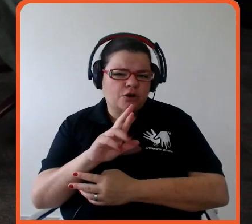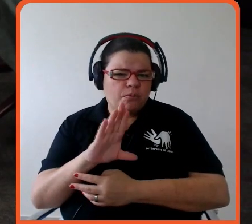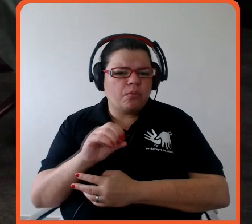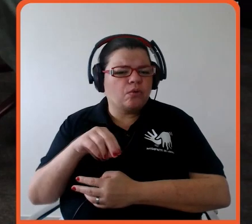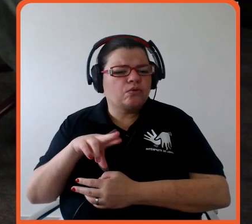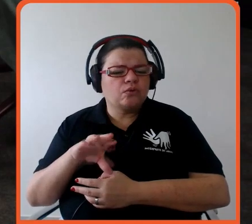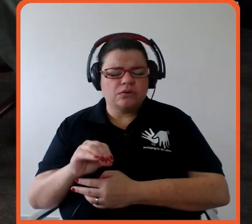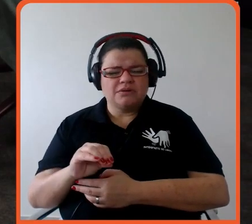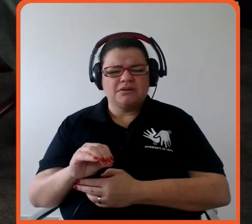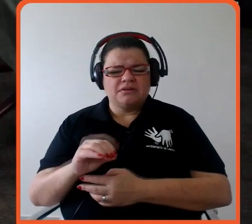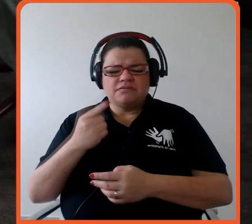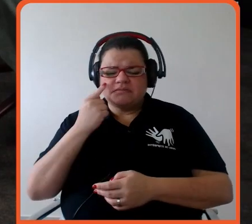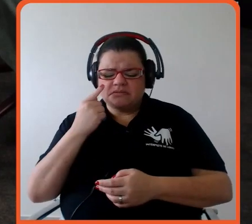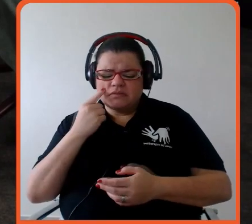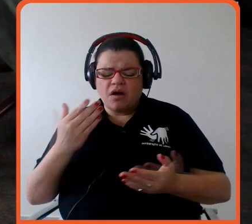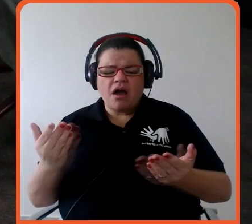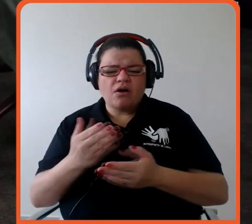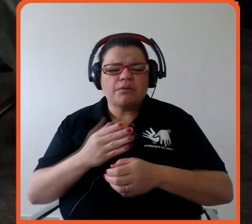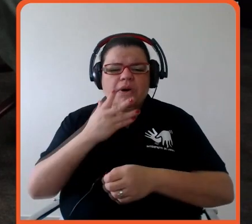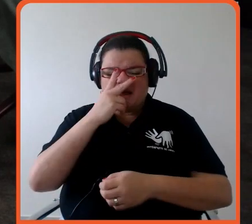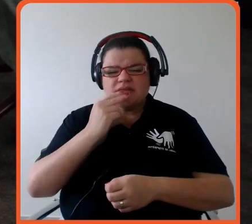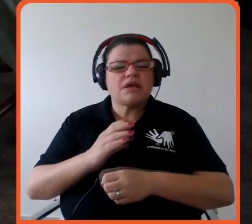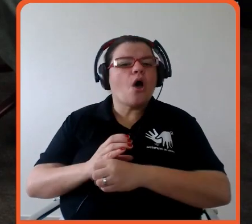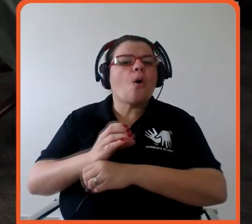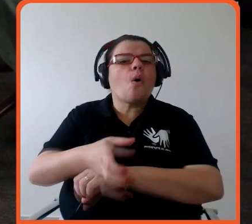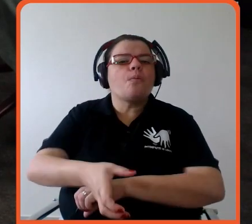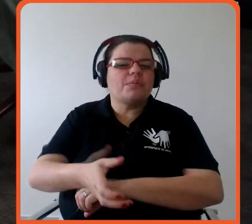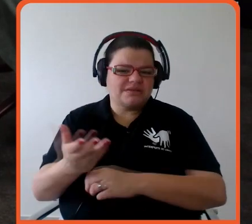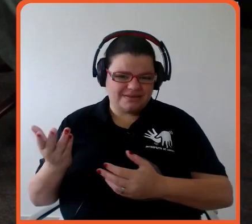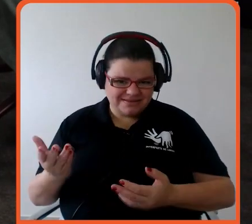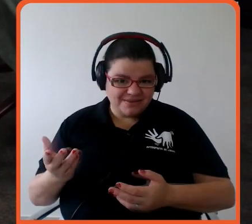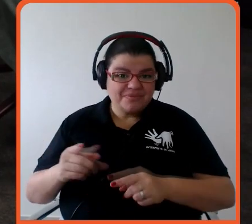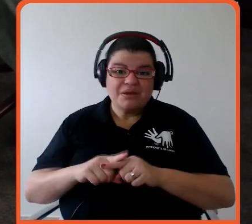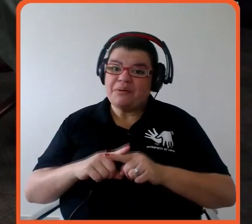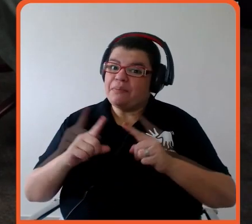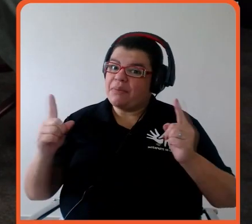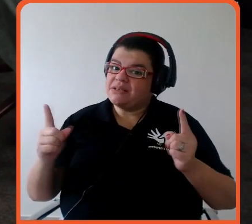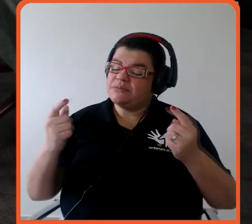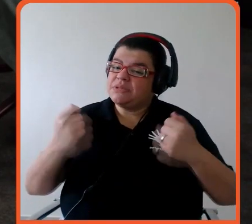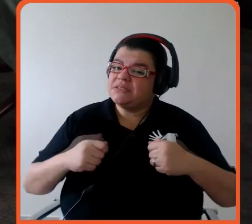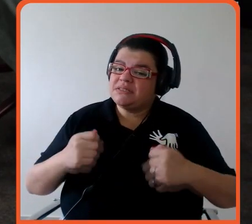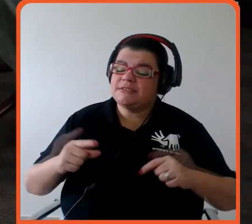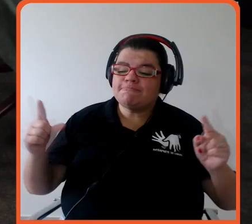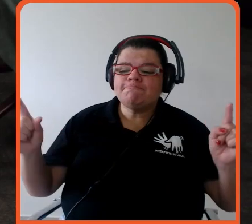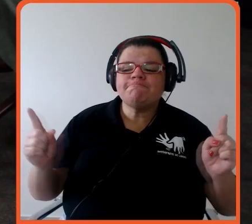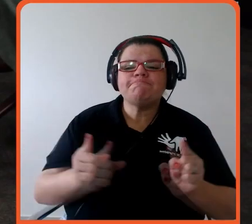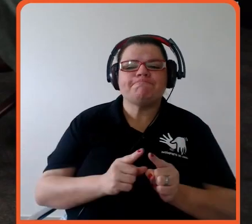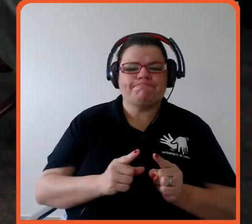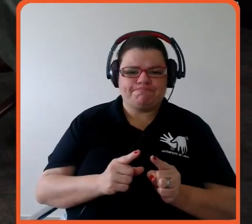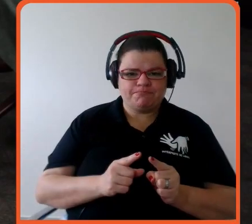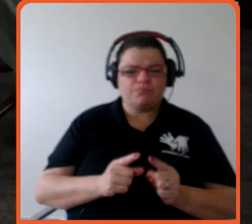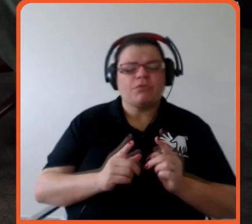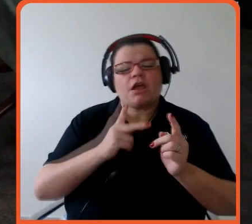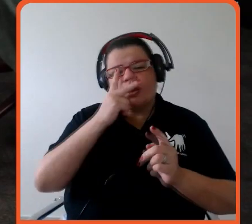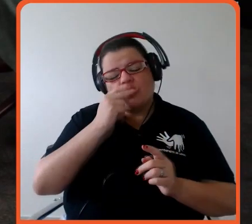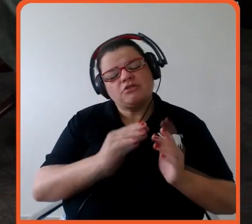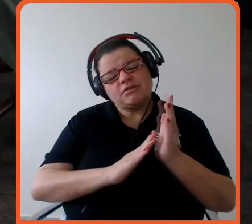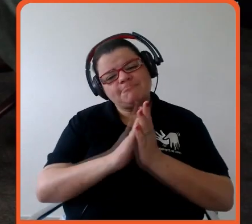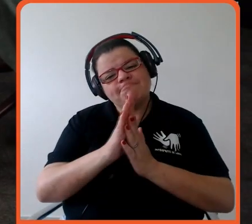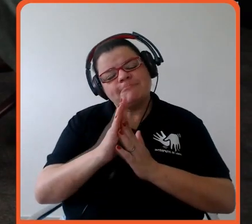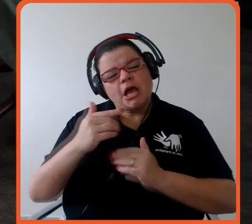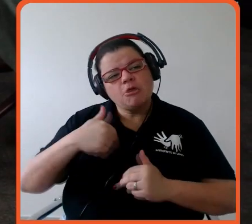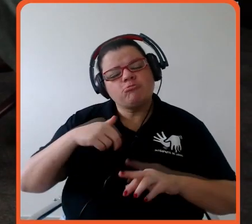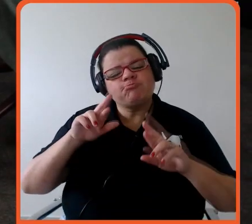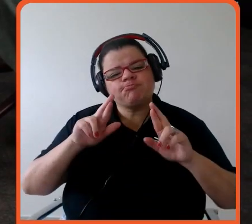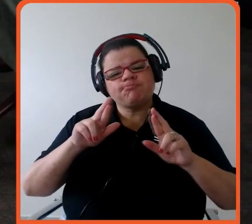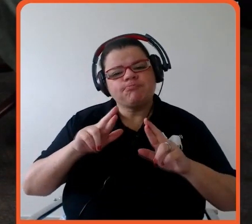muito vinculado à compensação mas o importante é se esgotar a redução acho que essa é a expectativa que eu tenho para que seja discutida